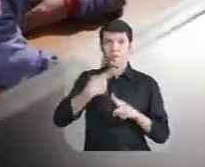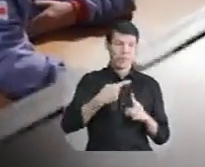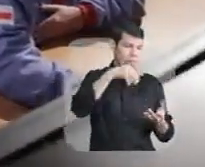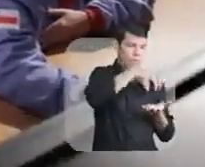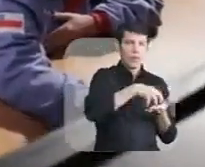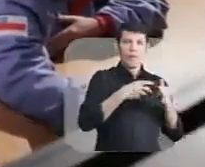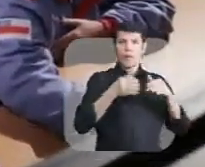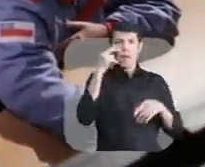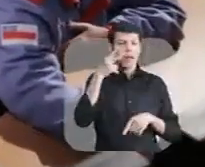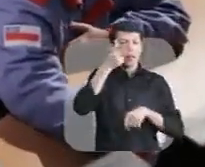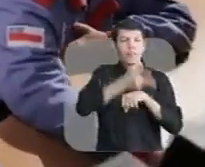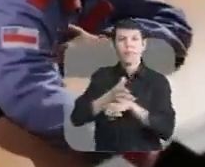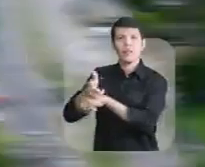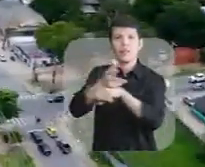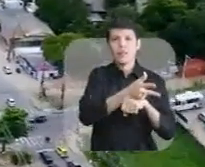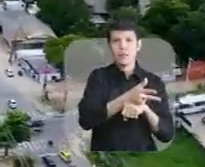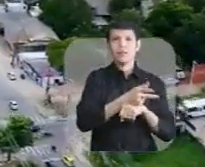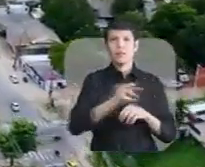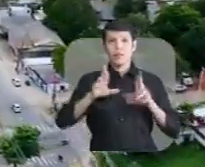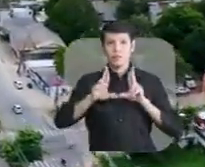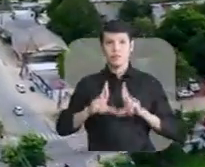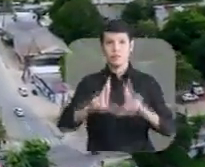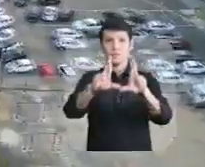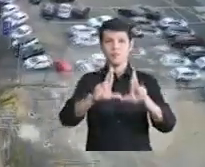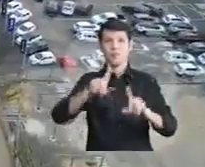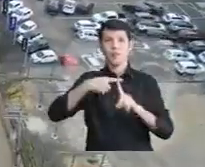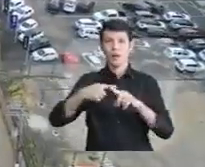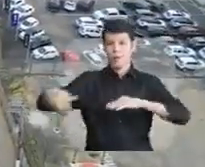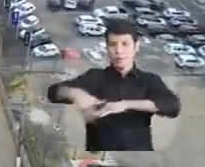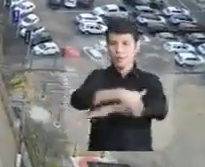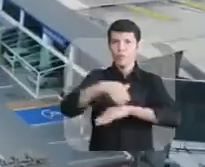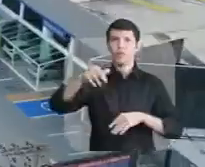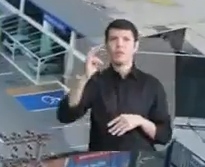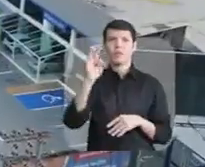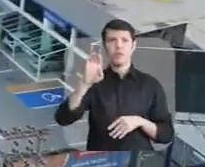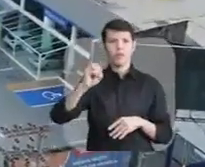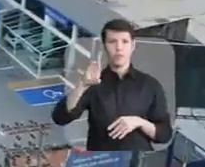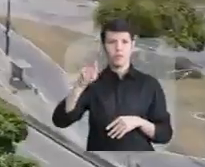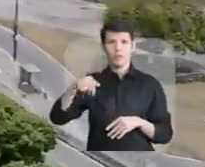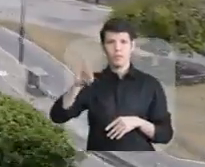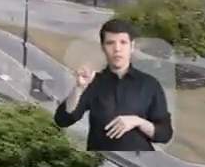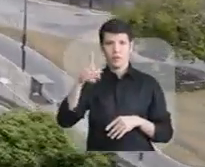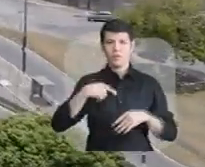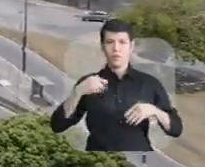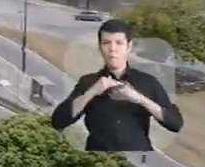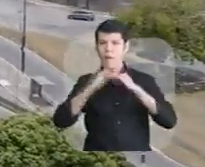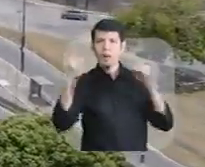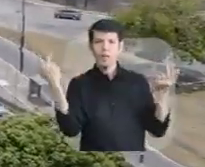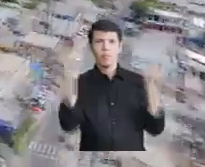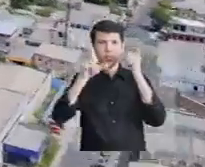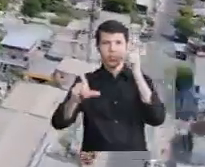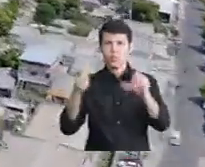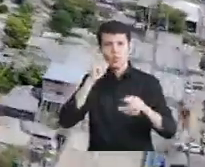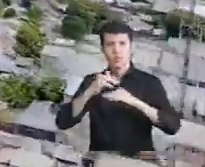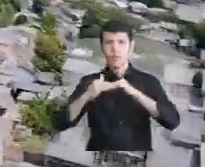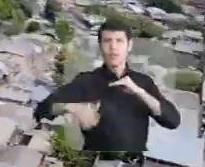2 centros integrados de segurança Ele fez a Avenida das Torres A duplicação da Torquato Tavajós E obras de infraestrutura